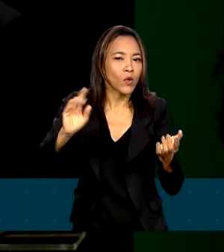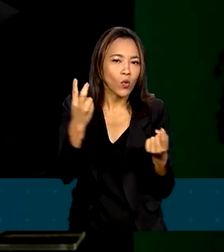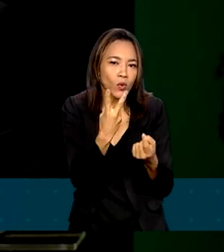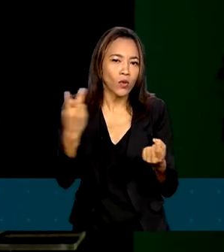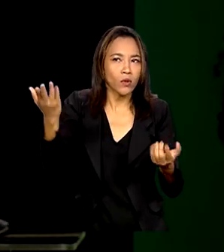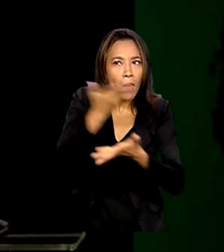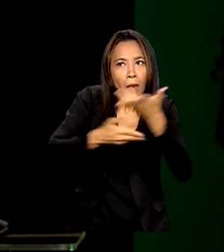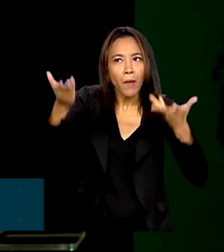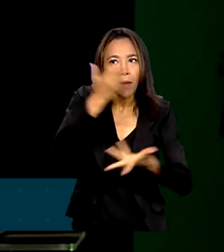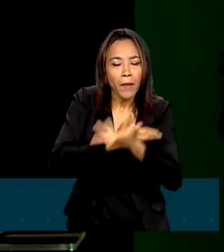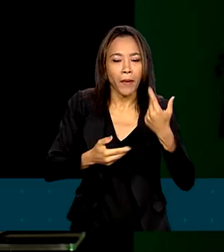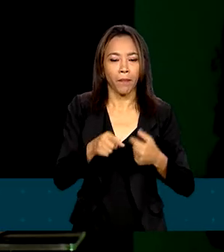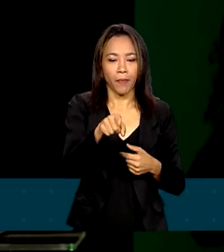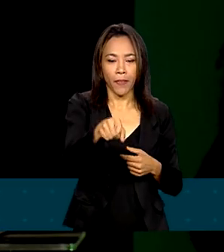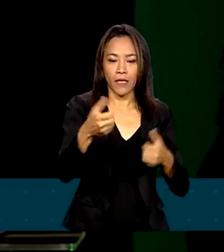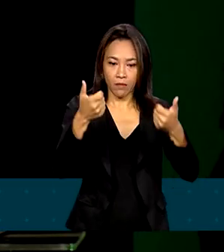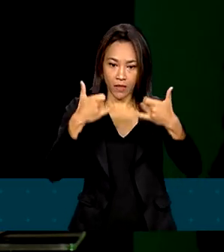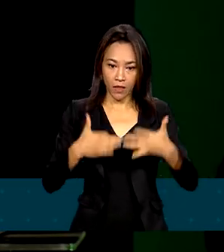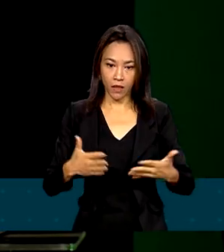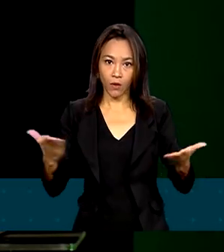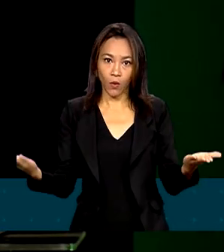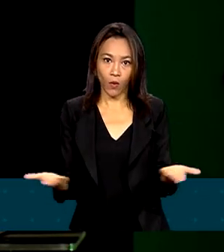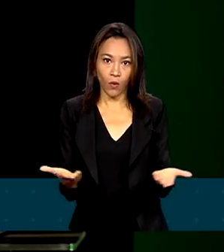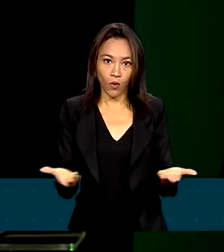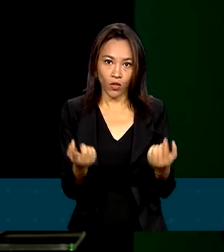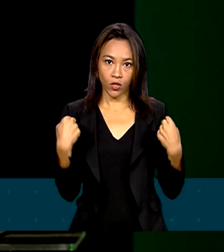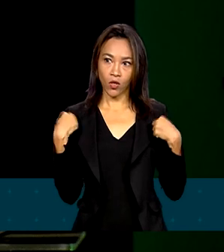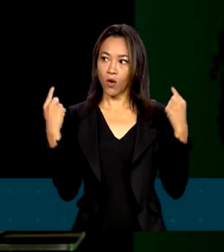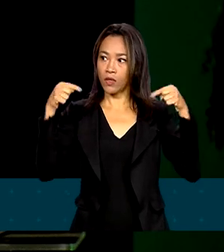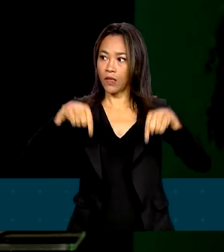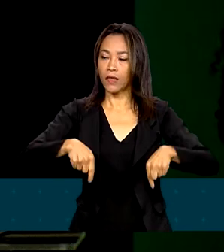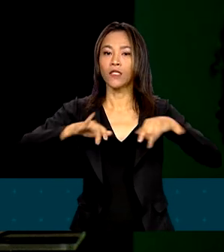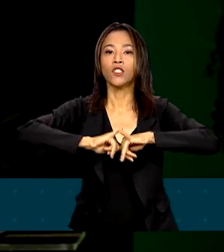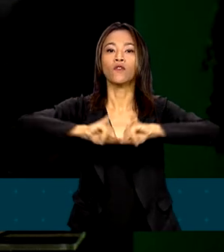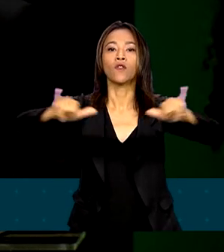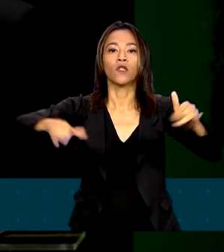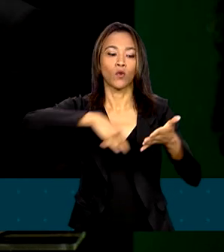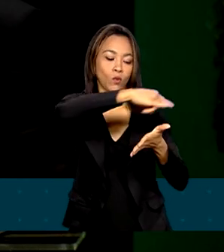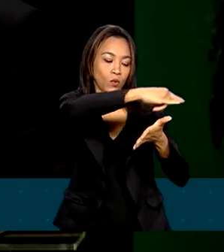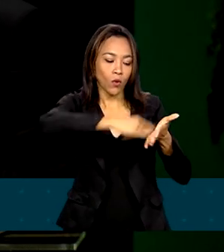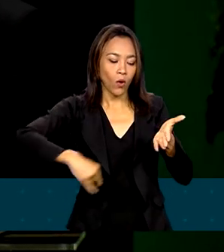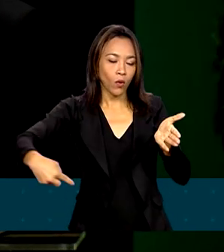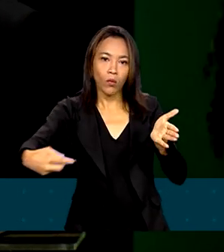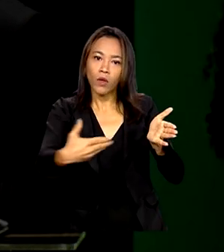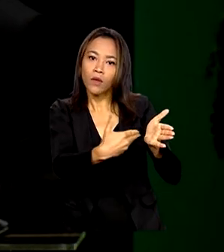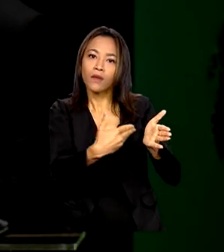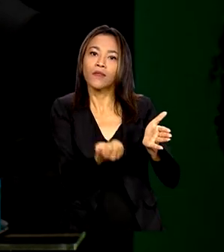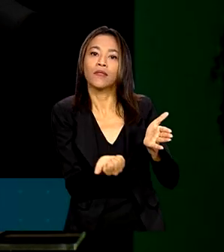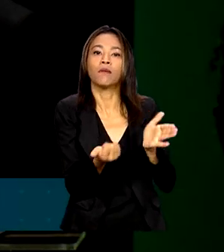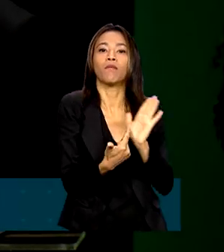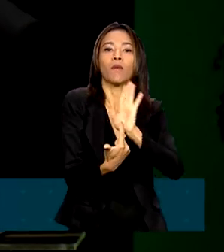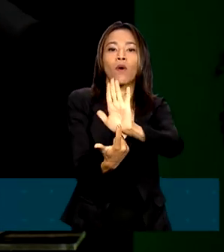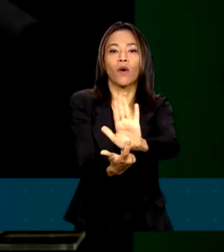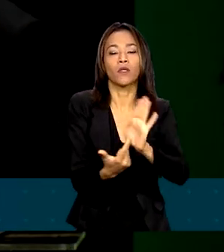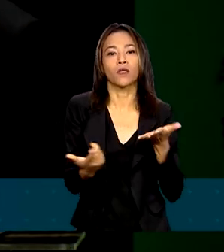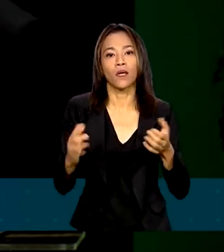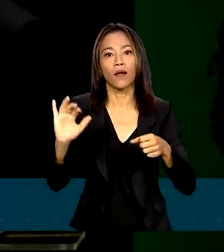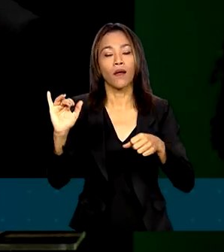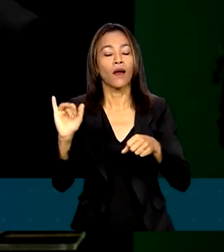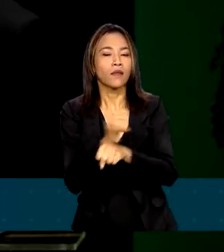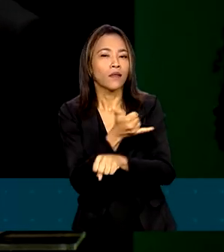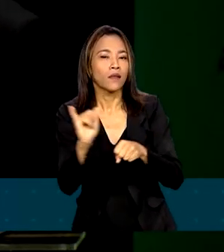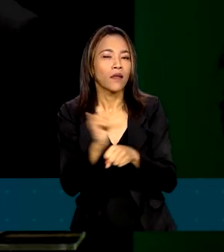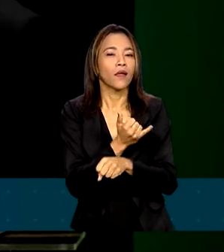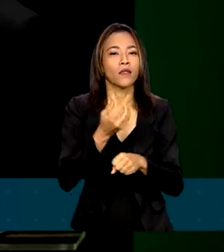adiantando e fazendo esse lançamento aqui de um documento que traz as oportunidades, as possibilidades